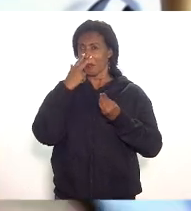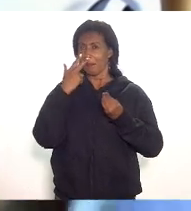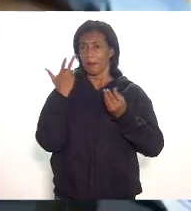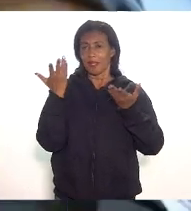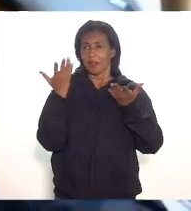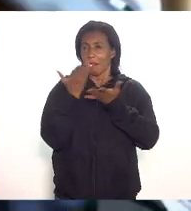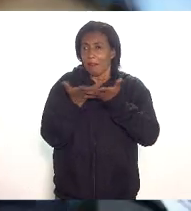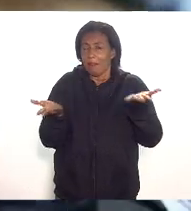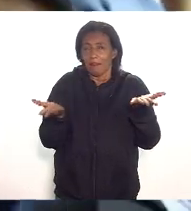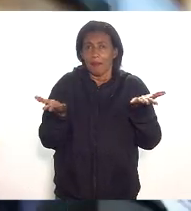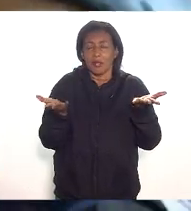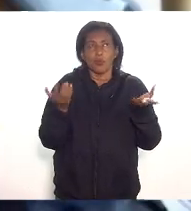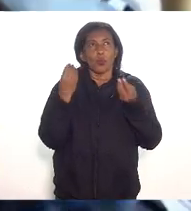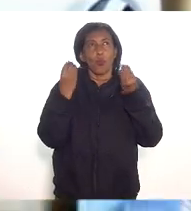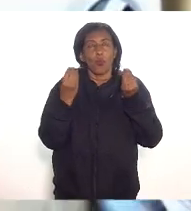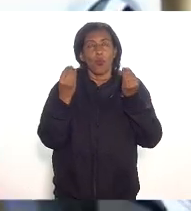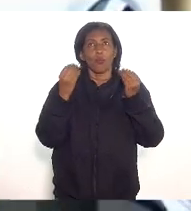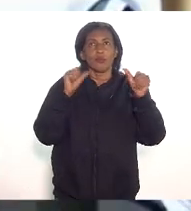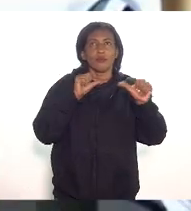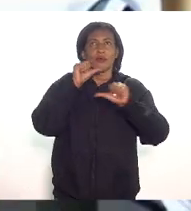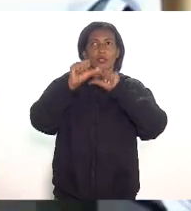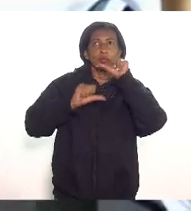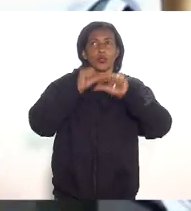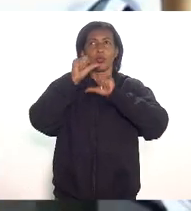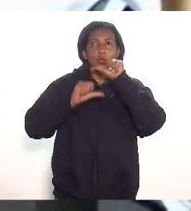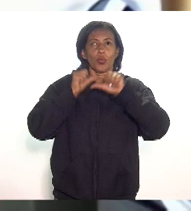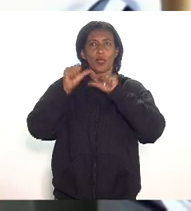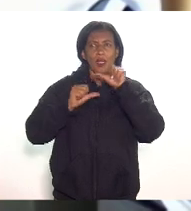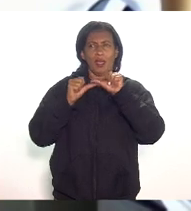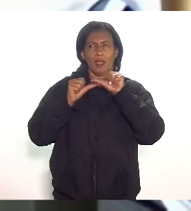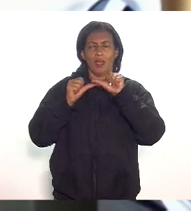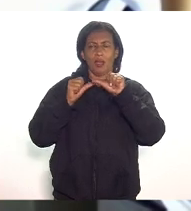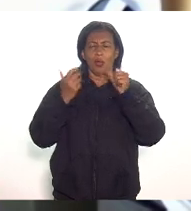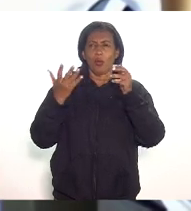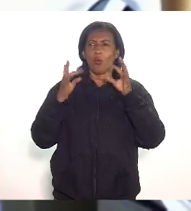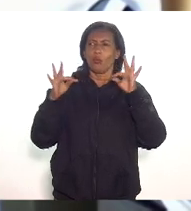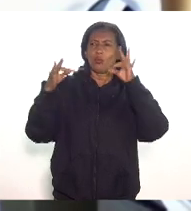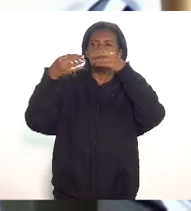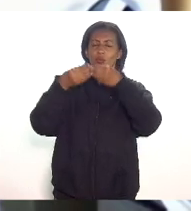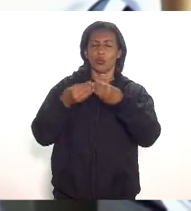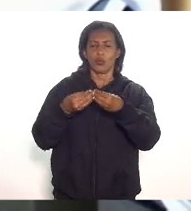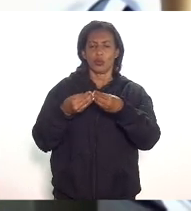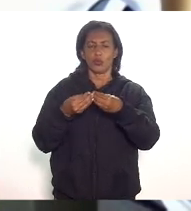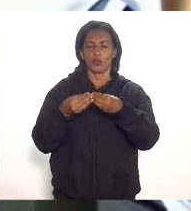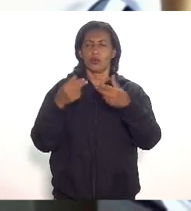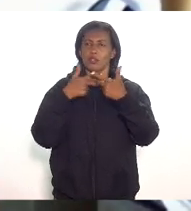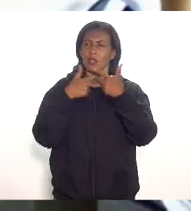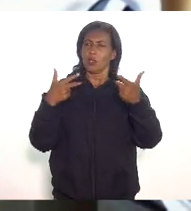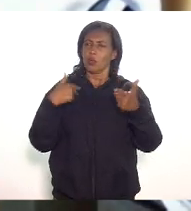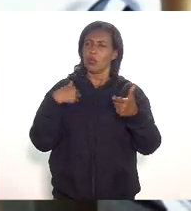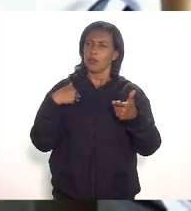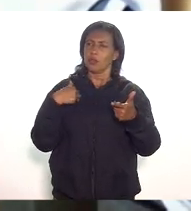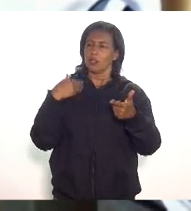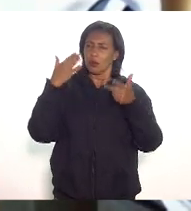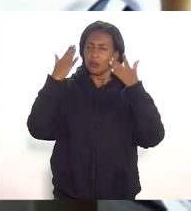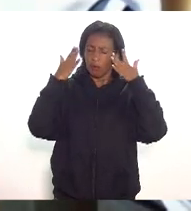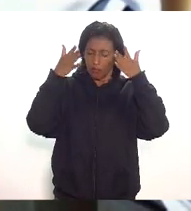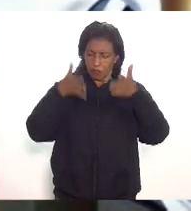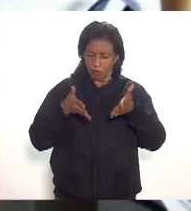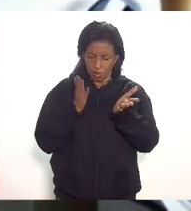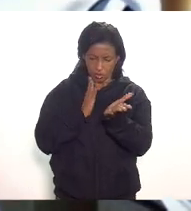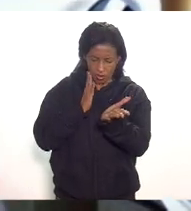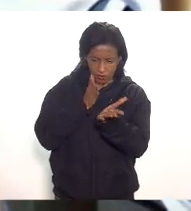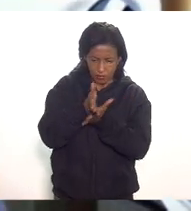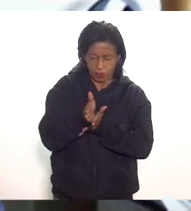porque como é que isso vai trocar com o sistema como um todo e a coisa que eu sempre coloco que a gente tem que avançar